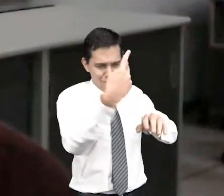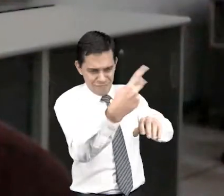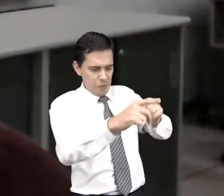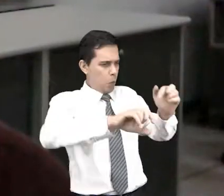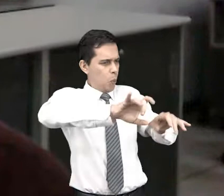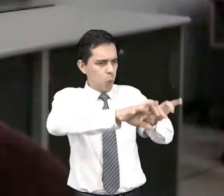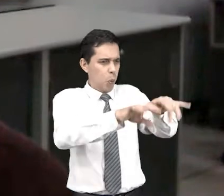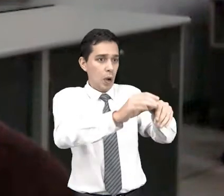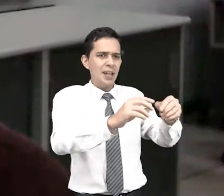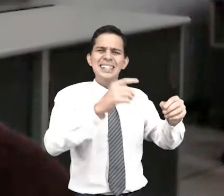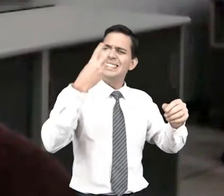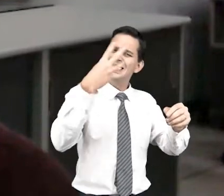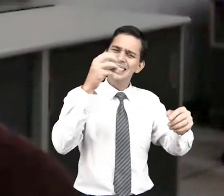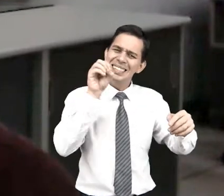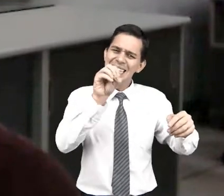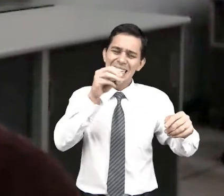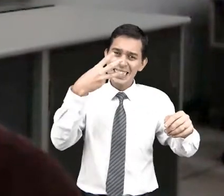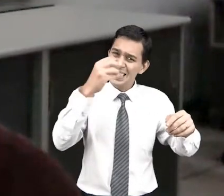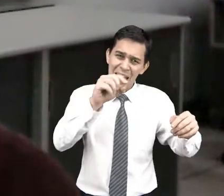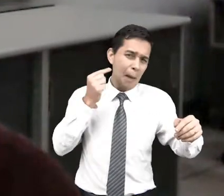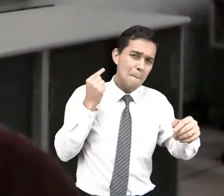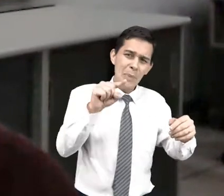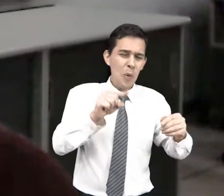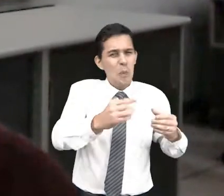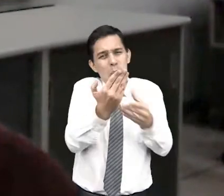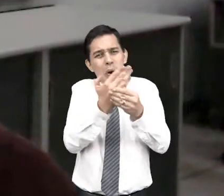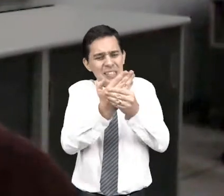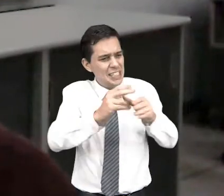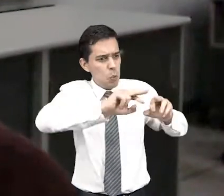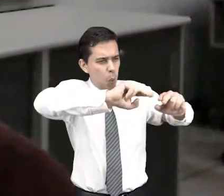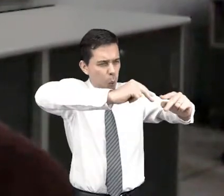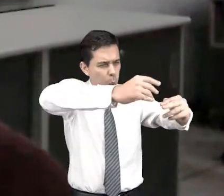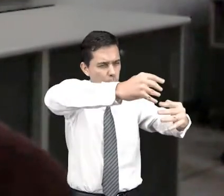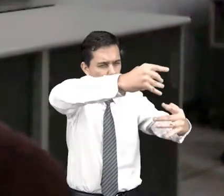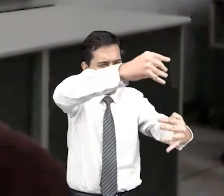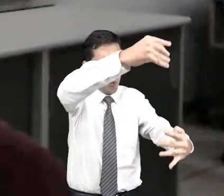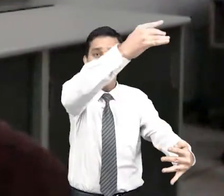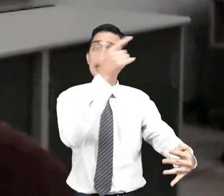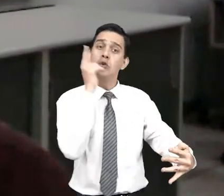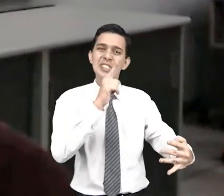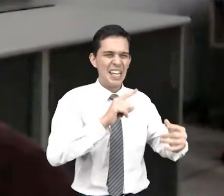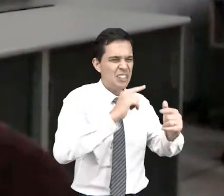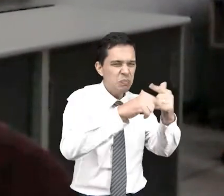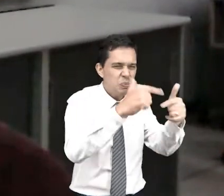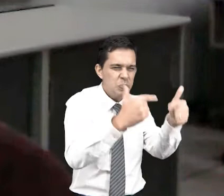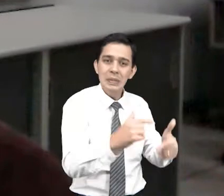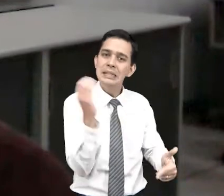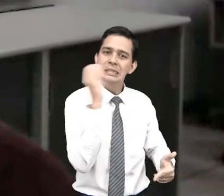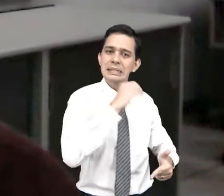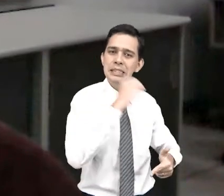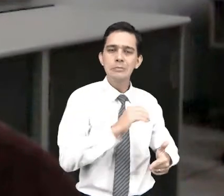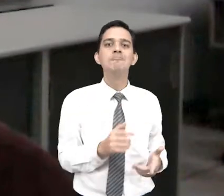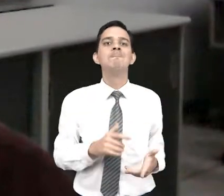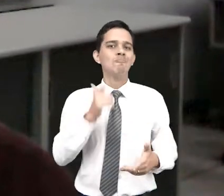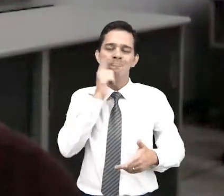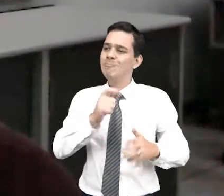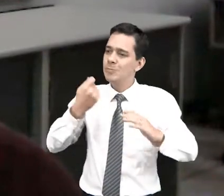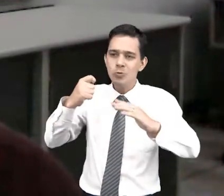30 mil processos. Isso a gente já imagina, já dá para ter uma noção da economia de recurso